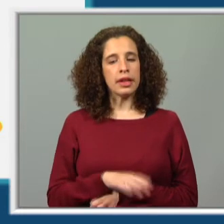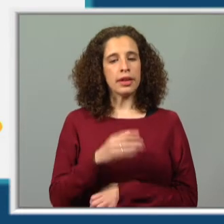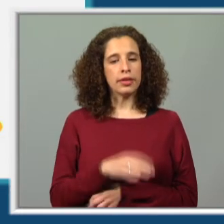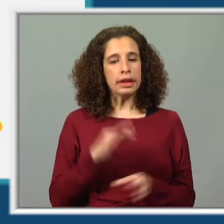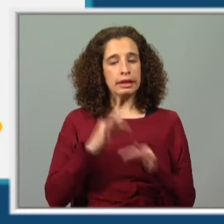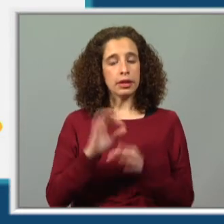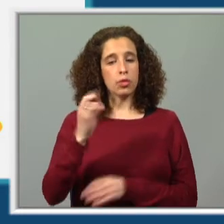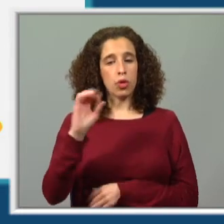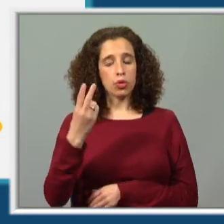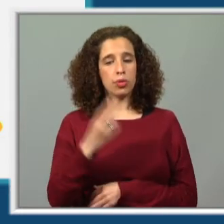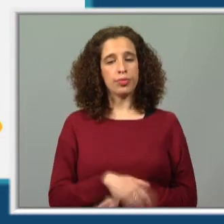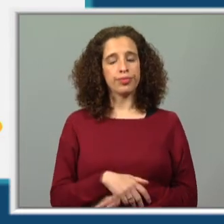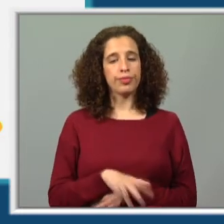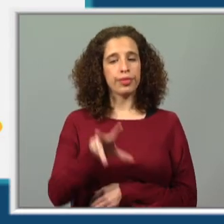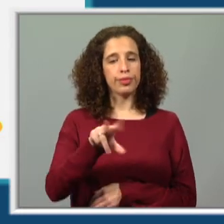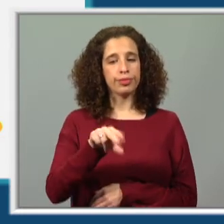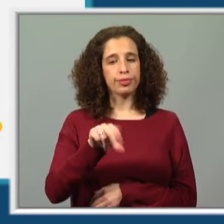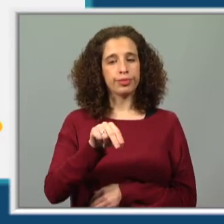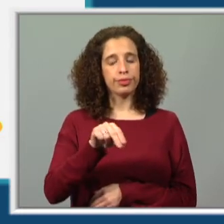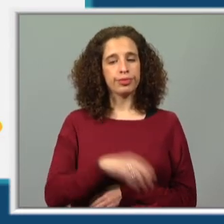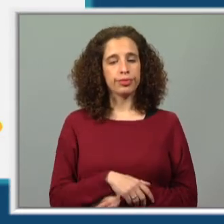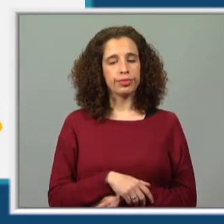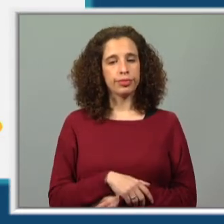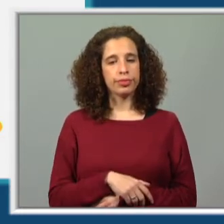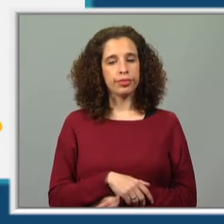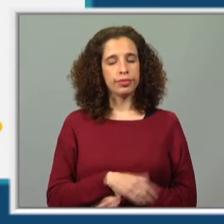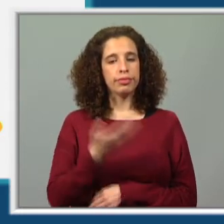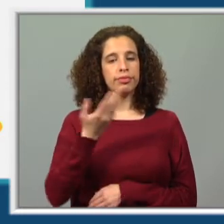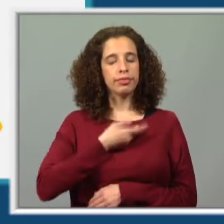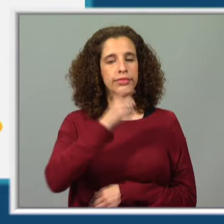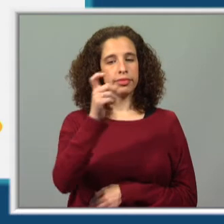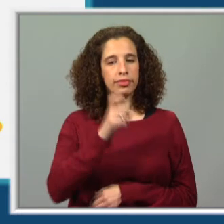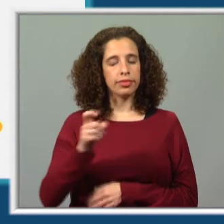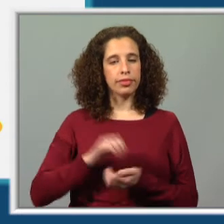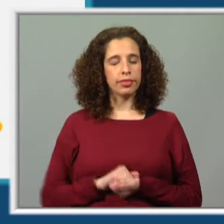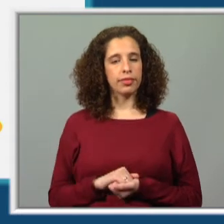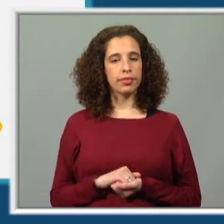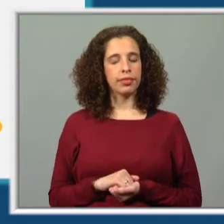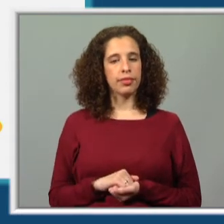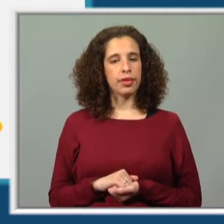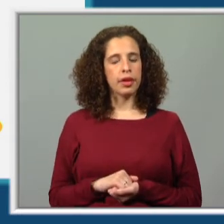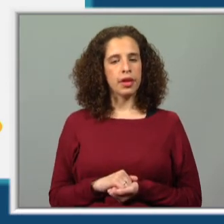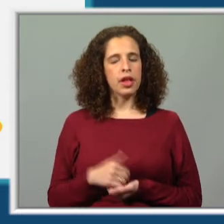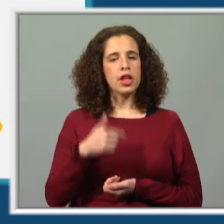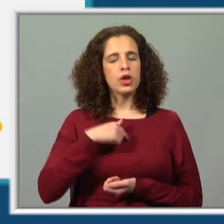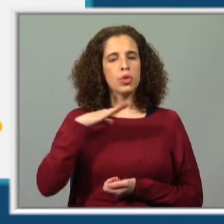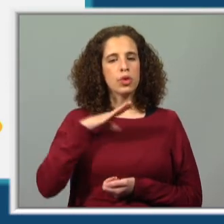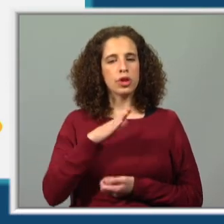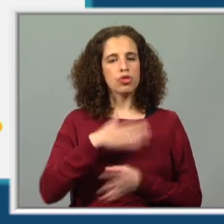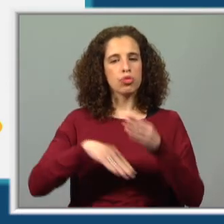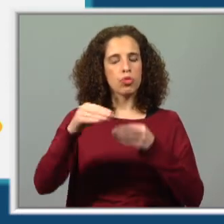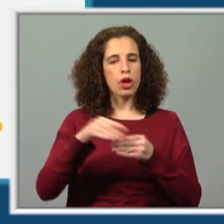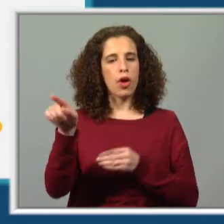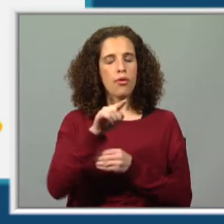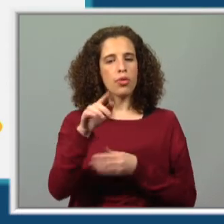Setembro, outubro, novembro e dezembro. Porquê que eu quis completar